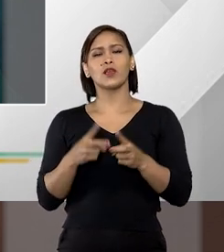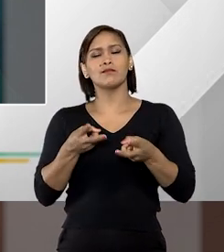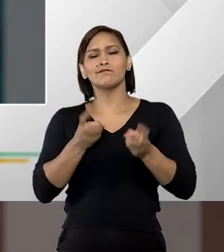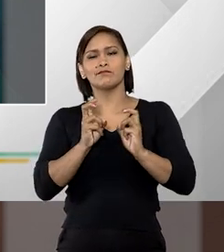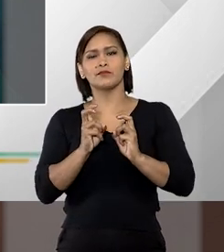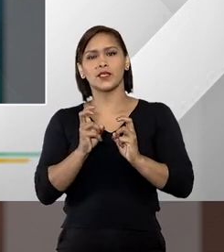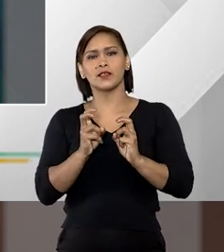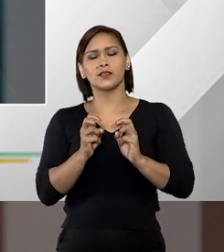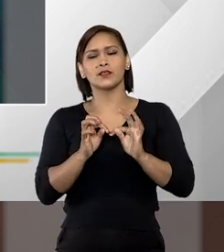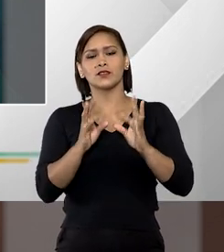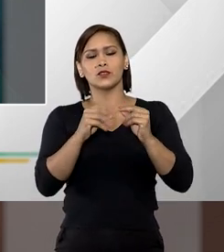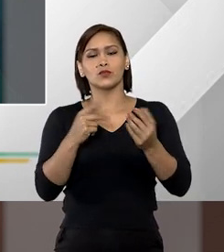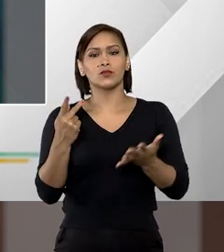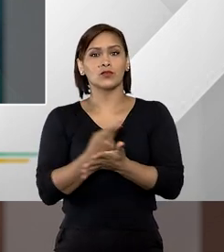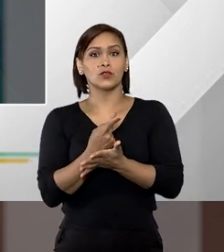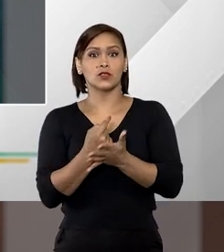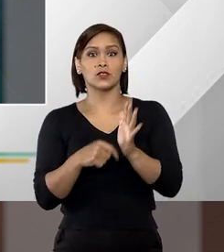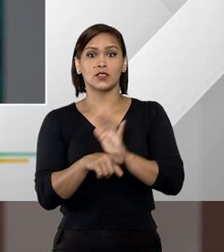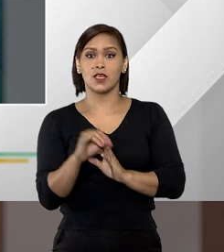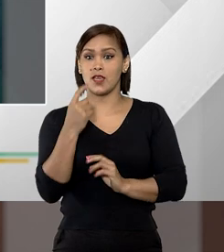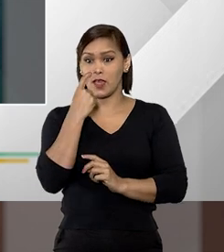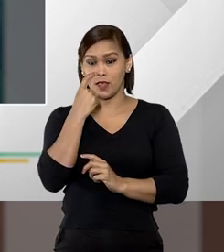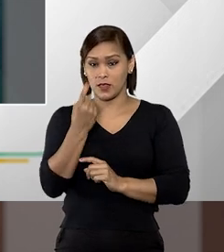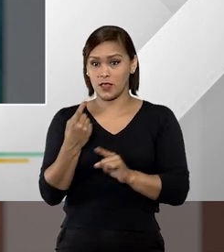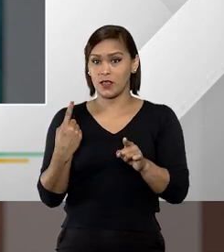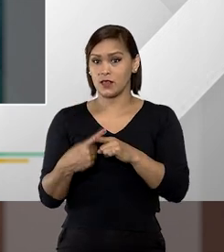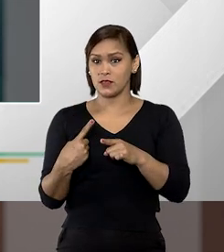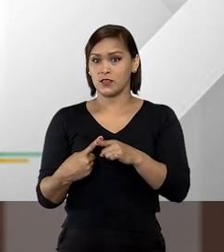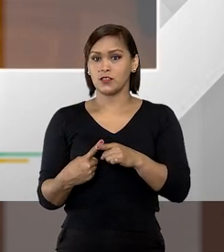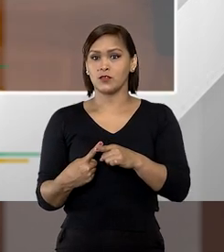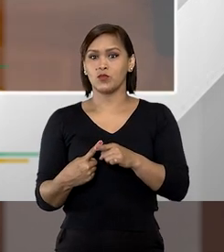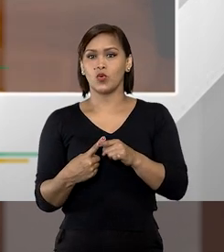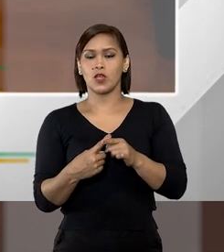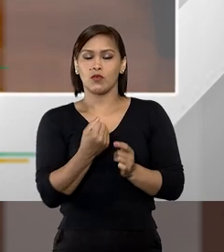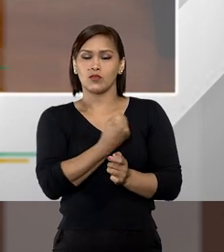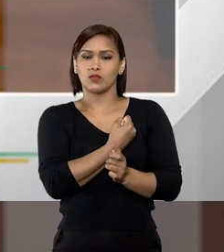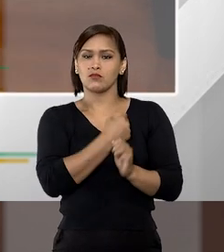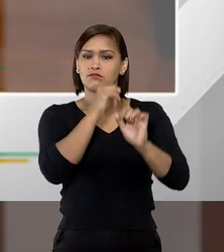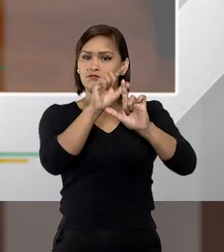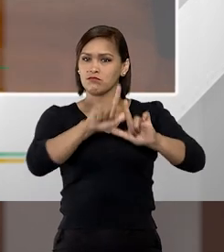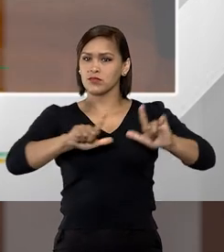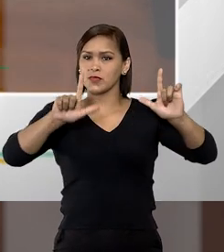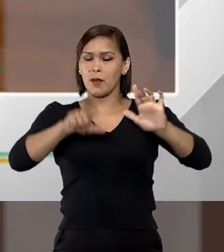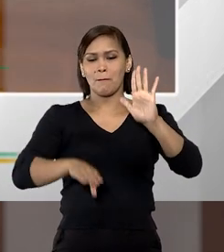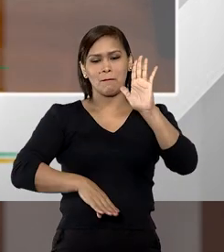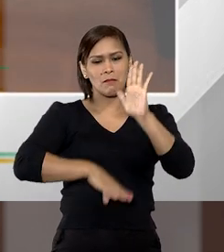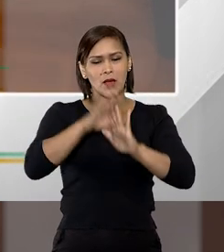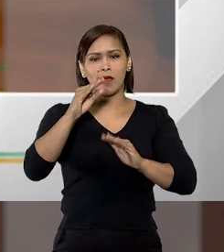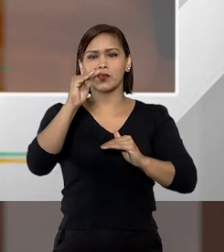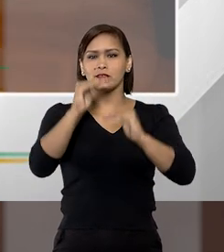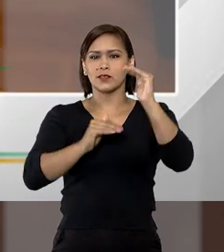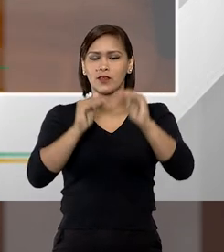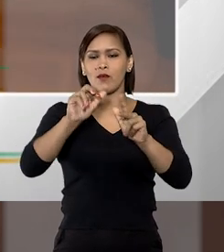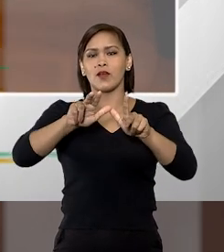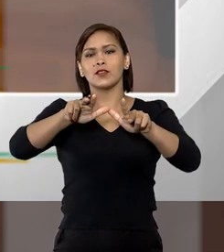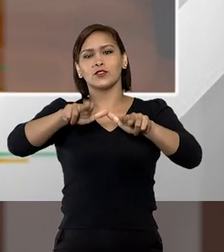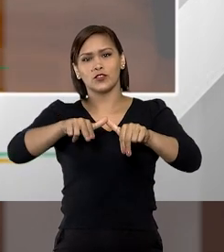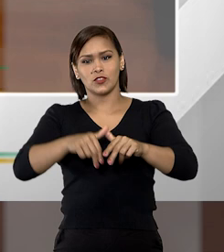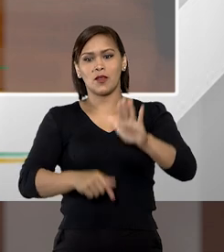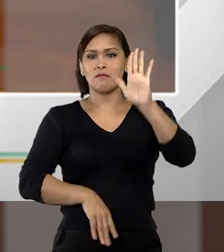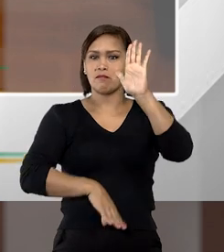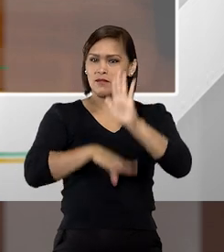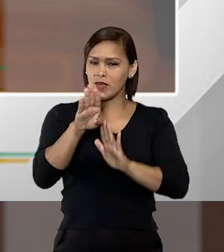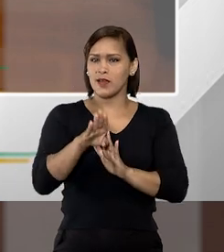observa muito nessa questão e é interessante isso que os dados vão mostrar para nós, que quanto mais desigualdade de gênero, mais